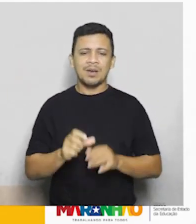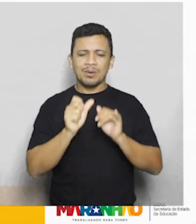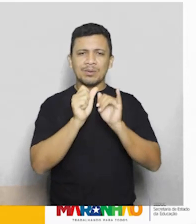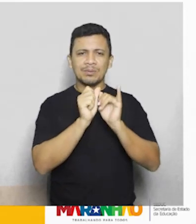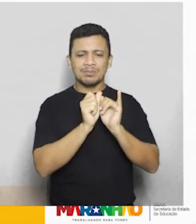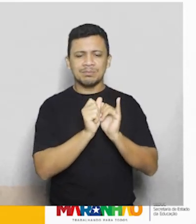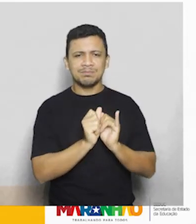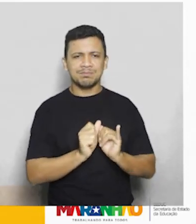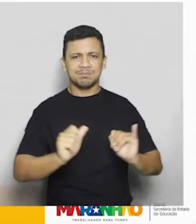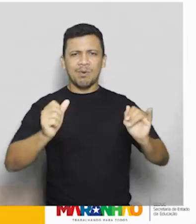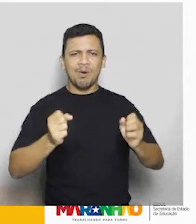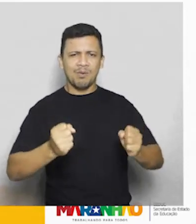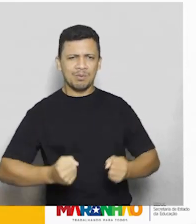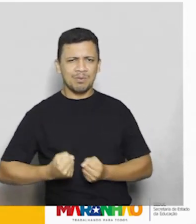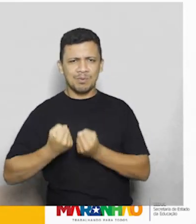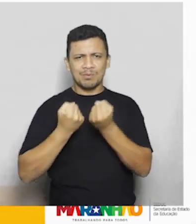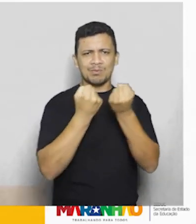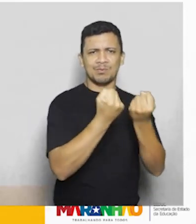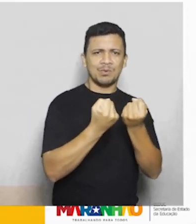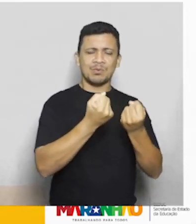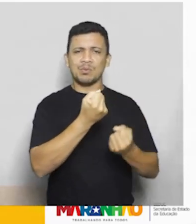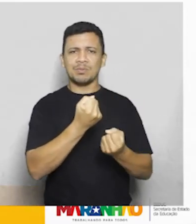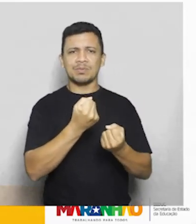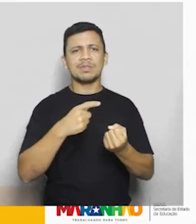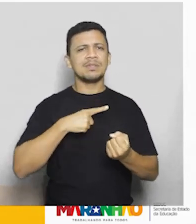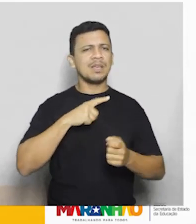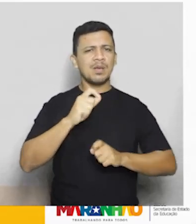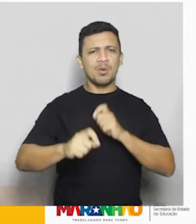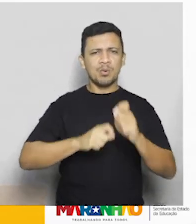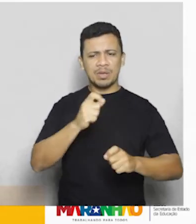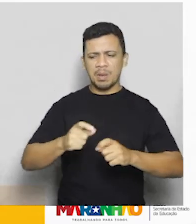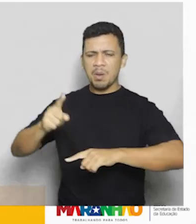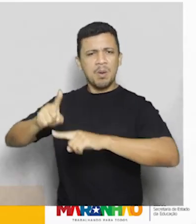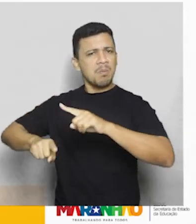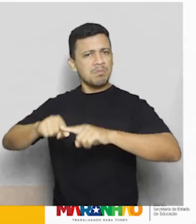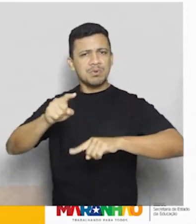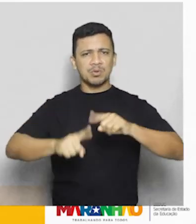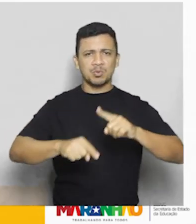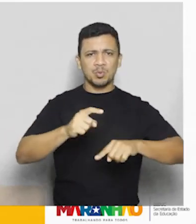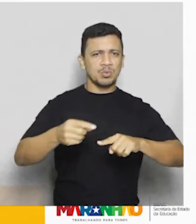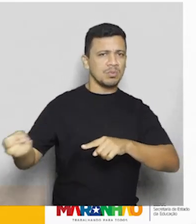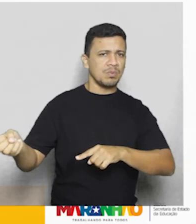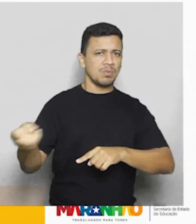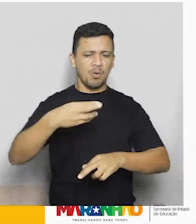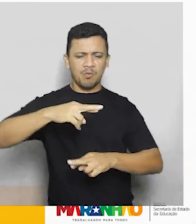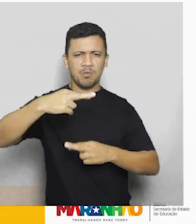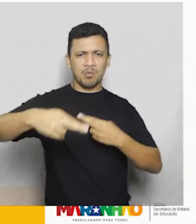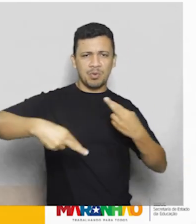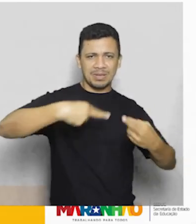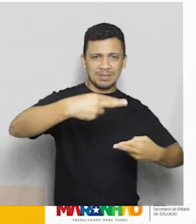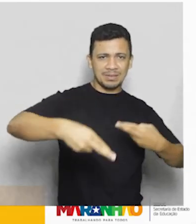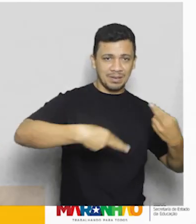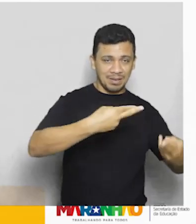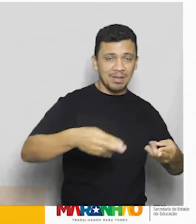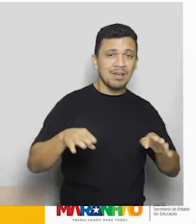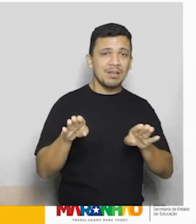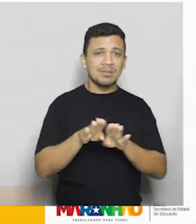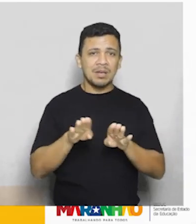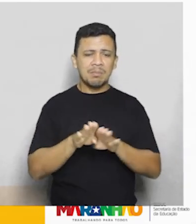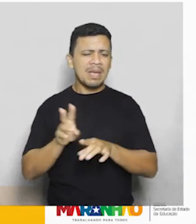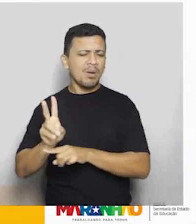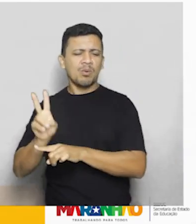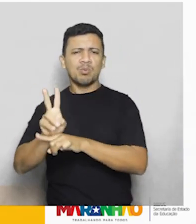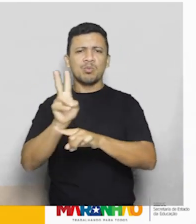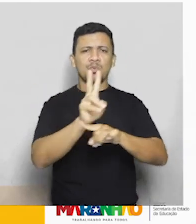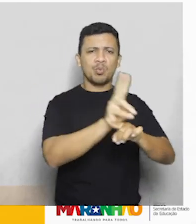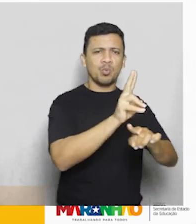esfuerzo, conoce nuestros nuevos productos reciclados y cuida el medio